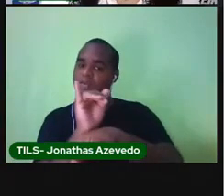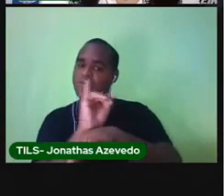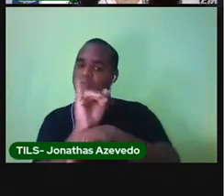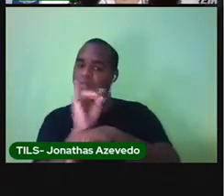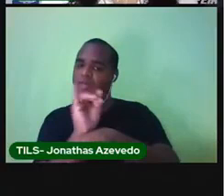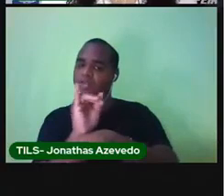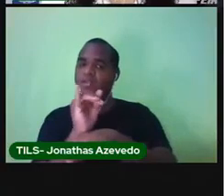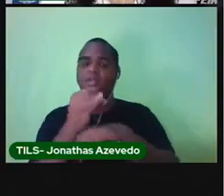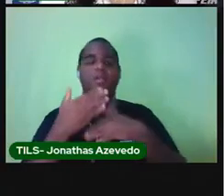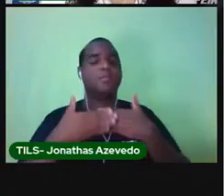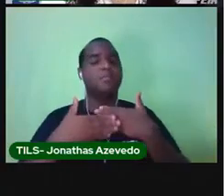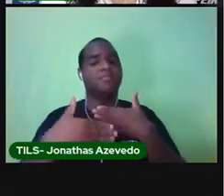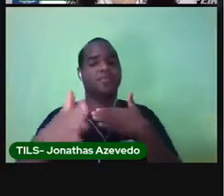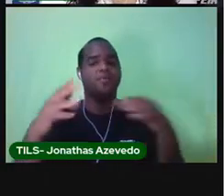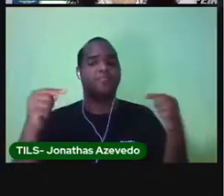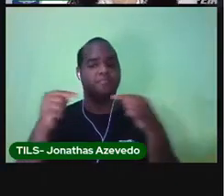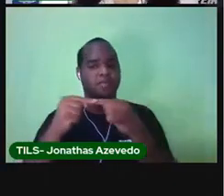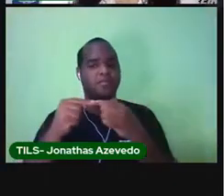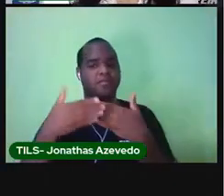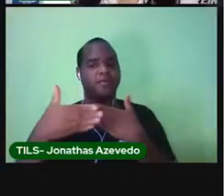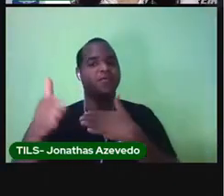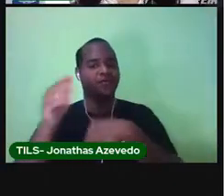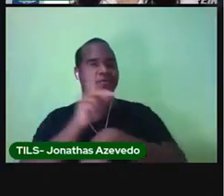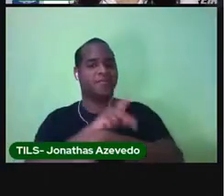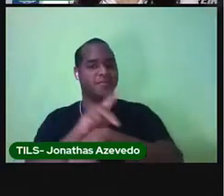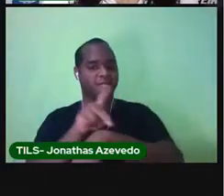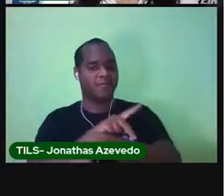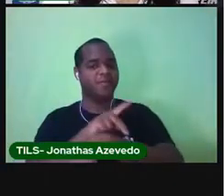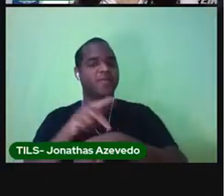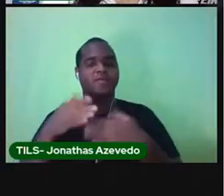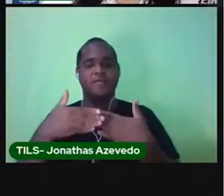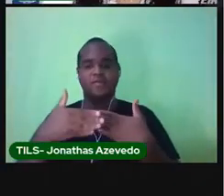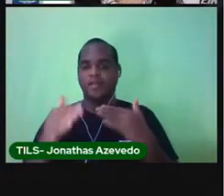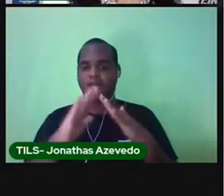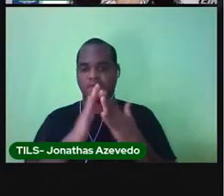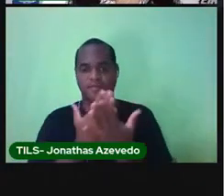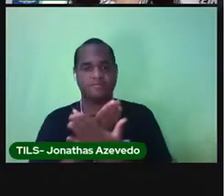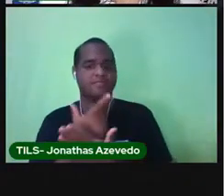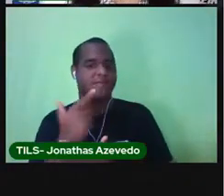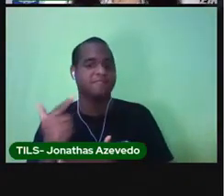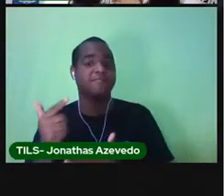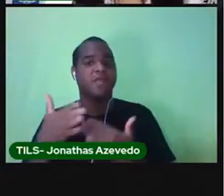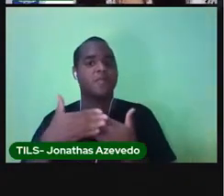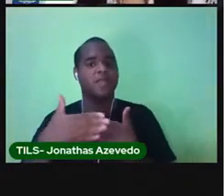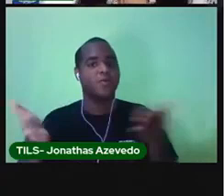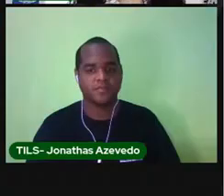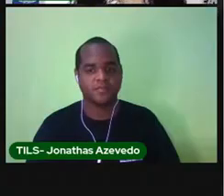todo o percurso das aulas não presenciais. Vamos começar a nossa aula de hoje? Vamos lá?